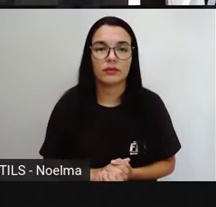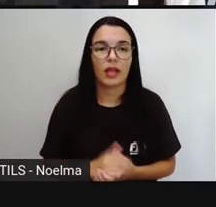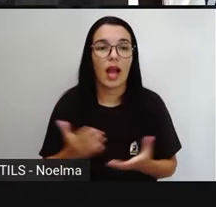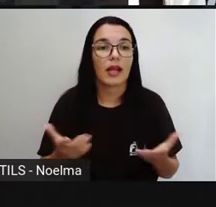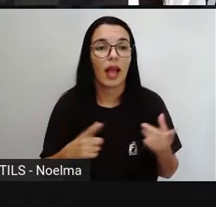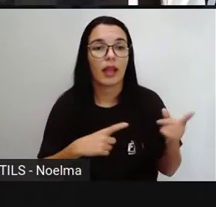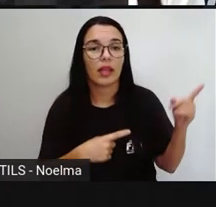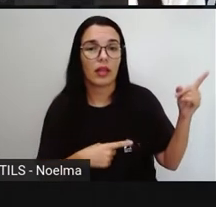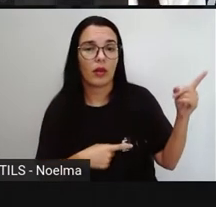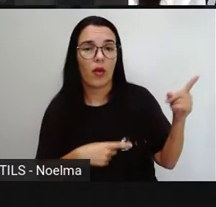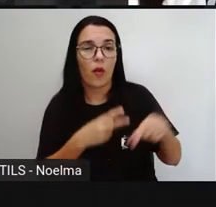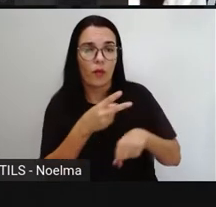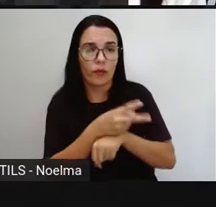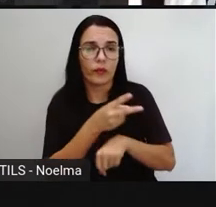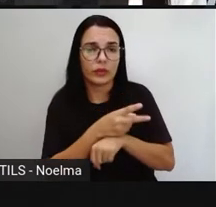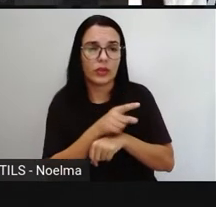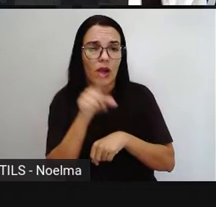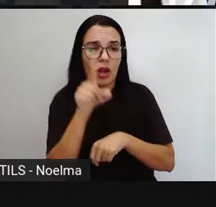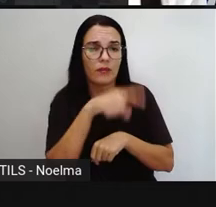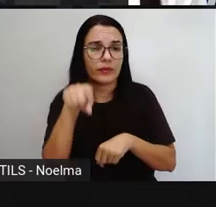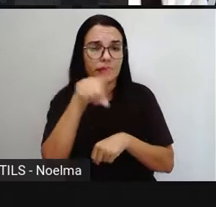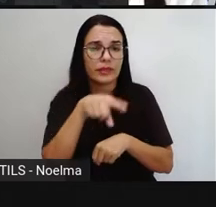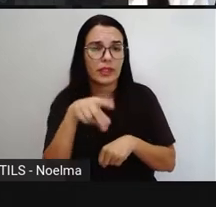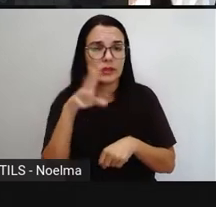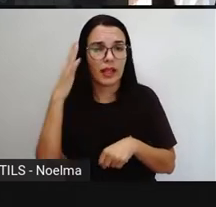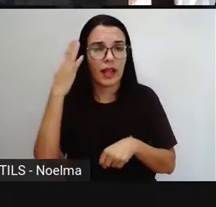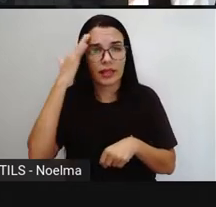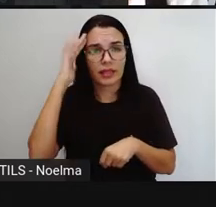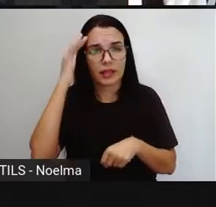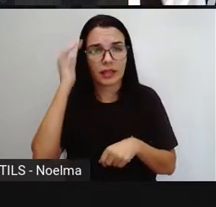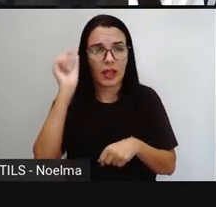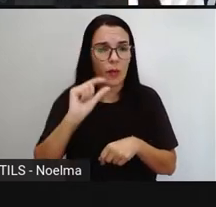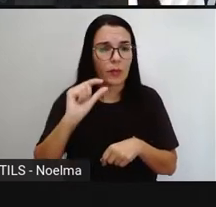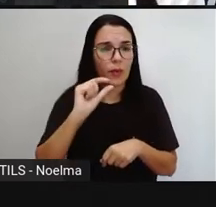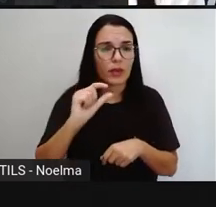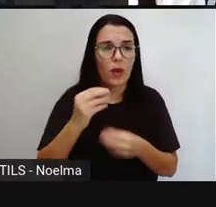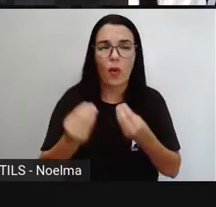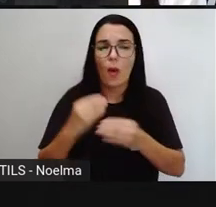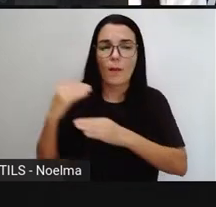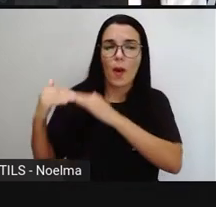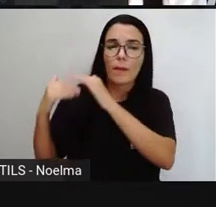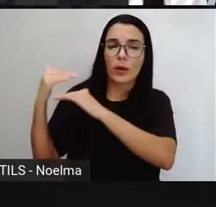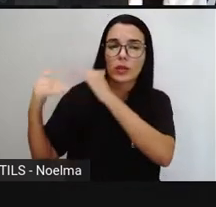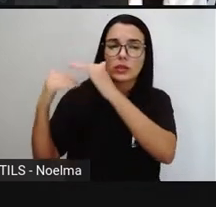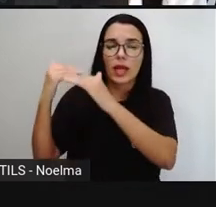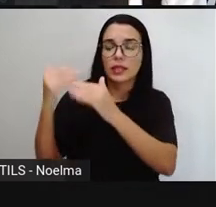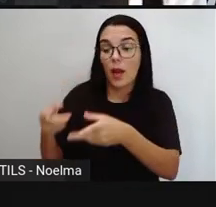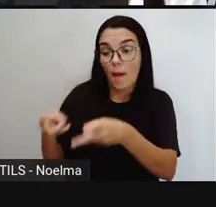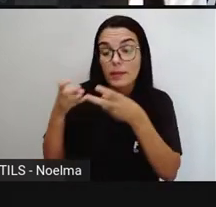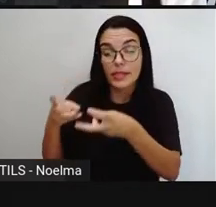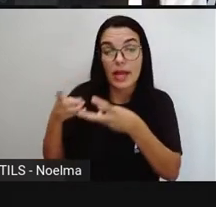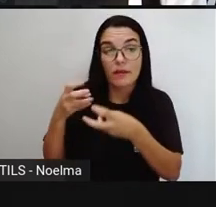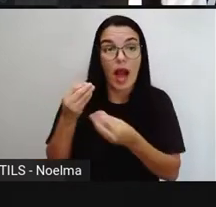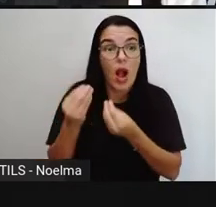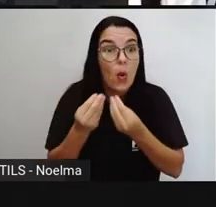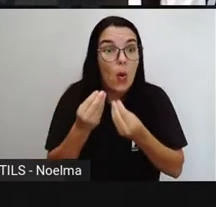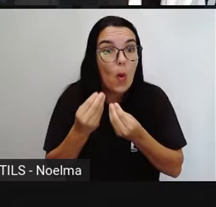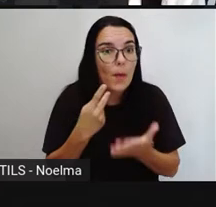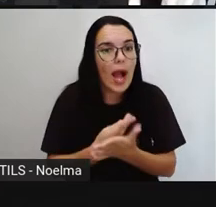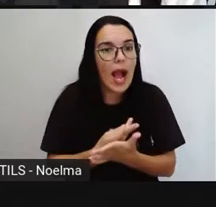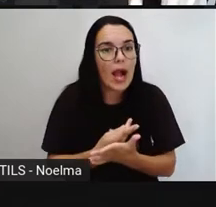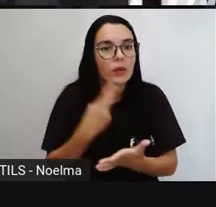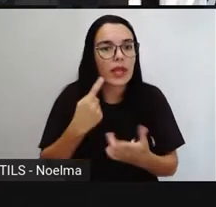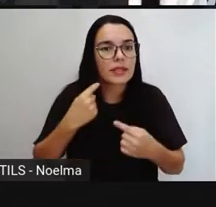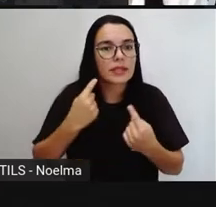A PRO tem aqui um vídeo que ilustra todo esse processo e a gente consegue observar de forma bem